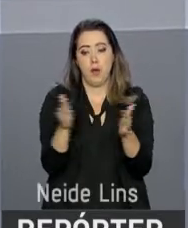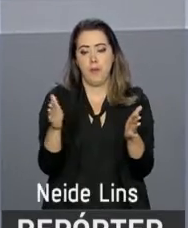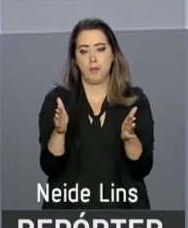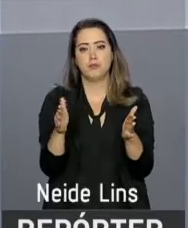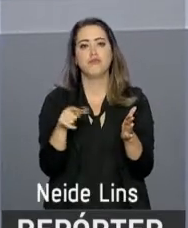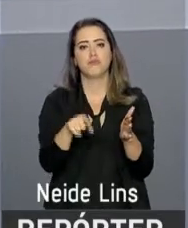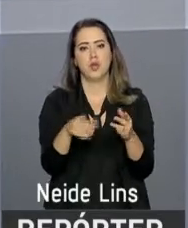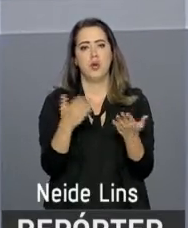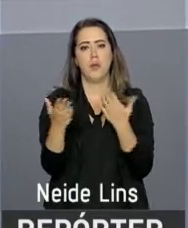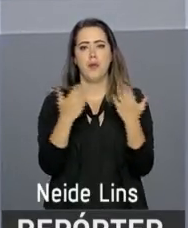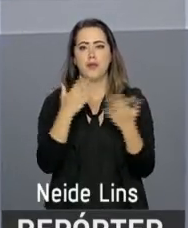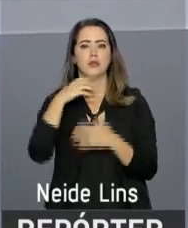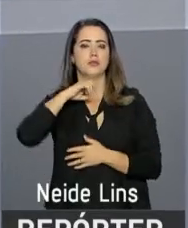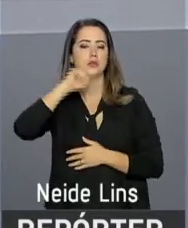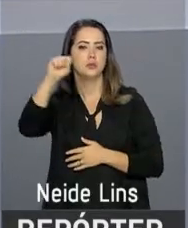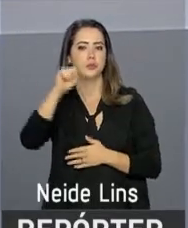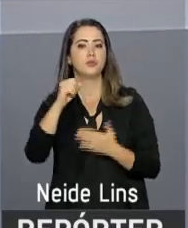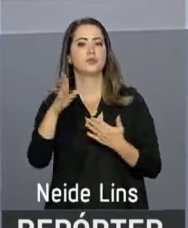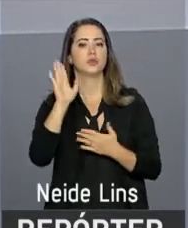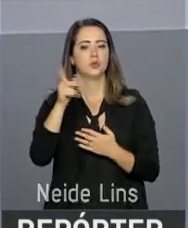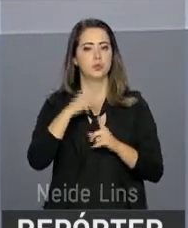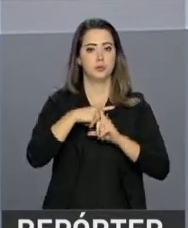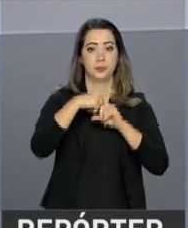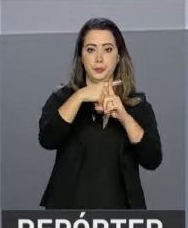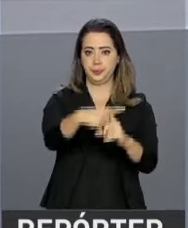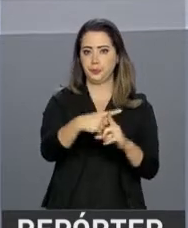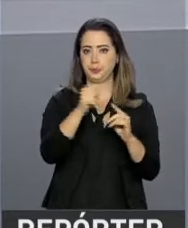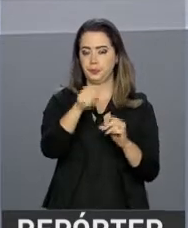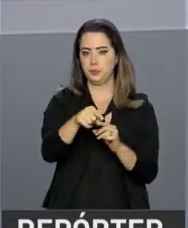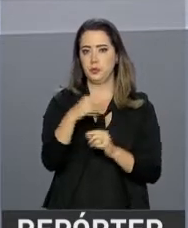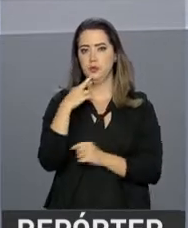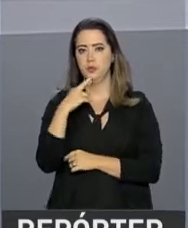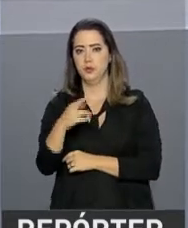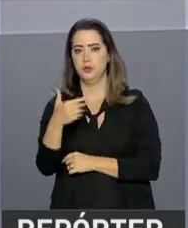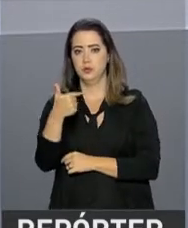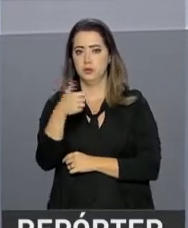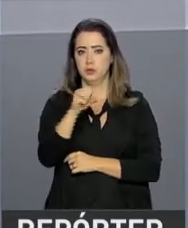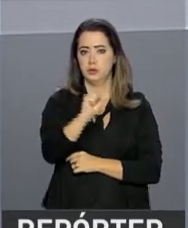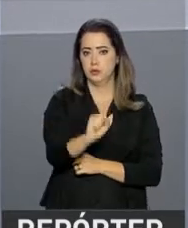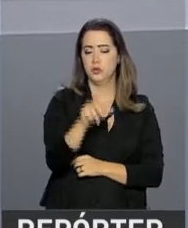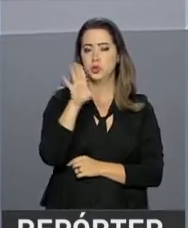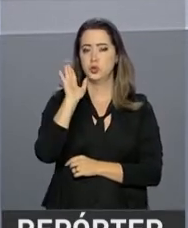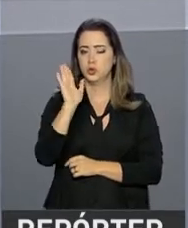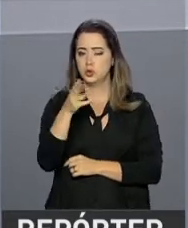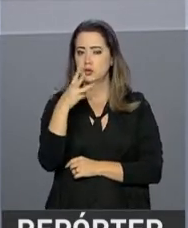que já havia apresentado números positivos. Com esse resultado, 2018 já acumula